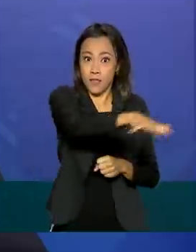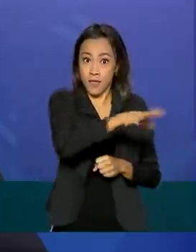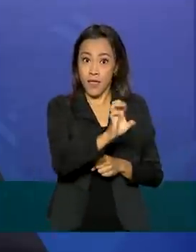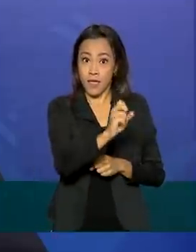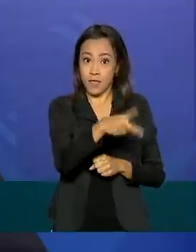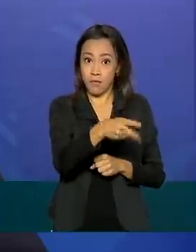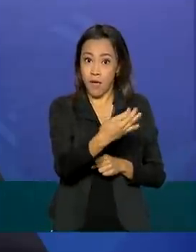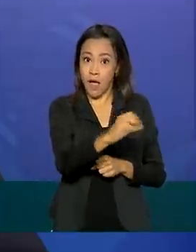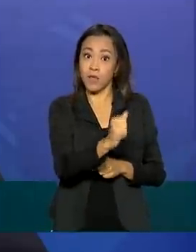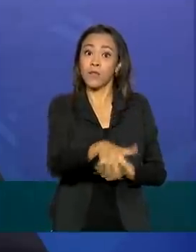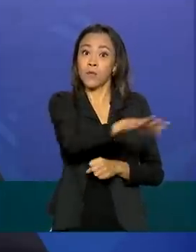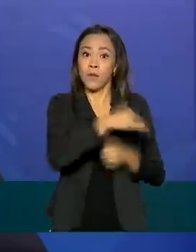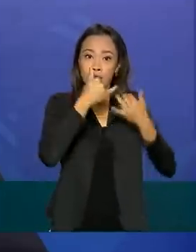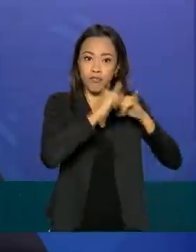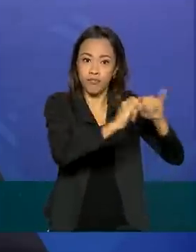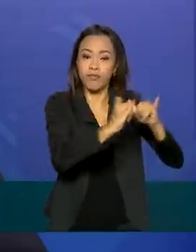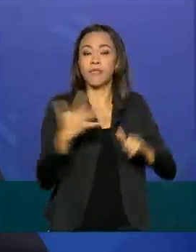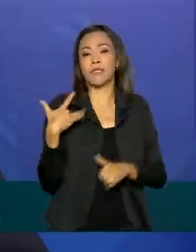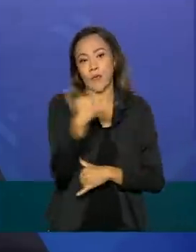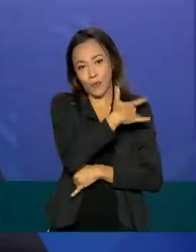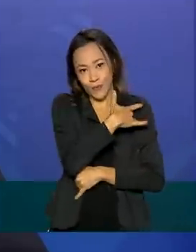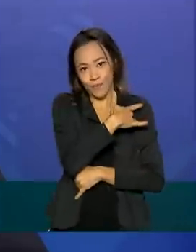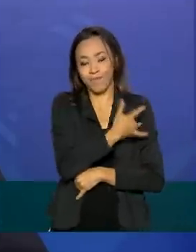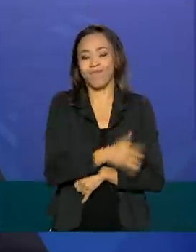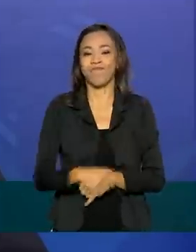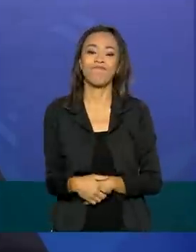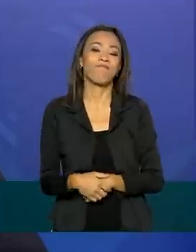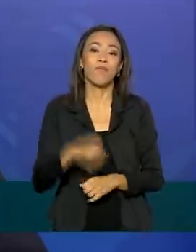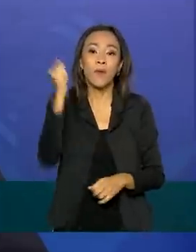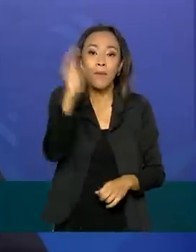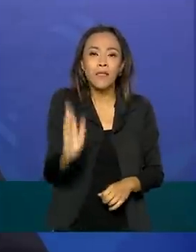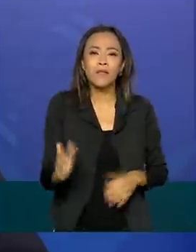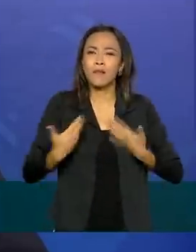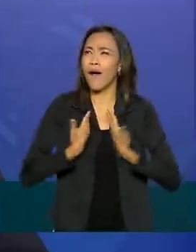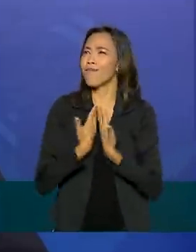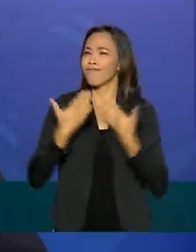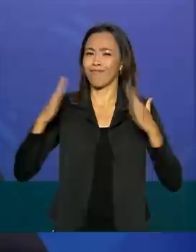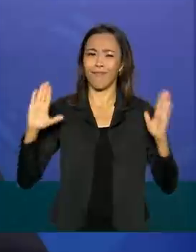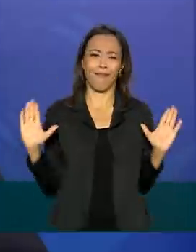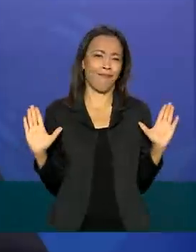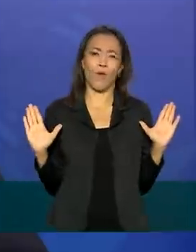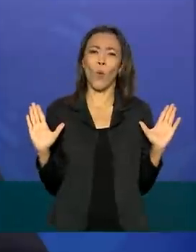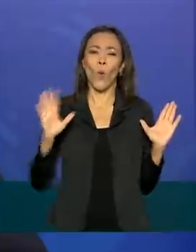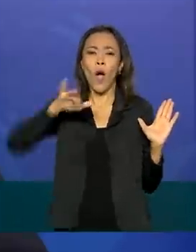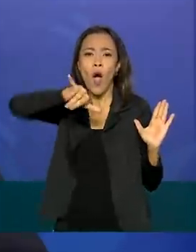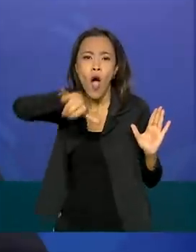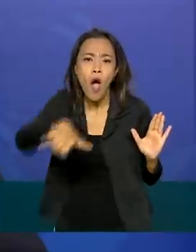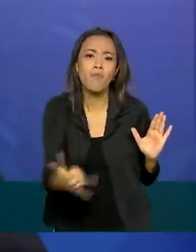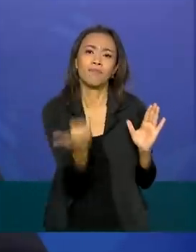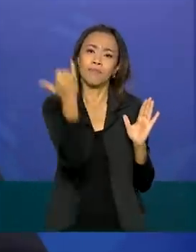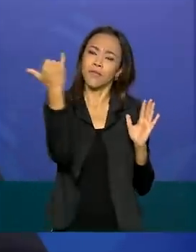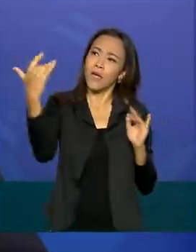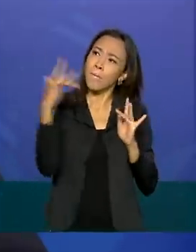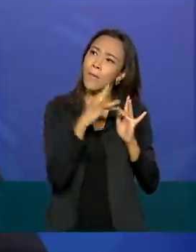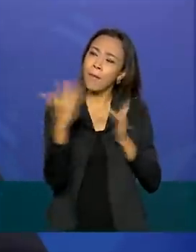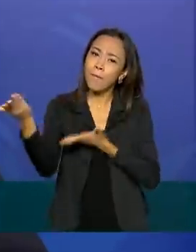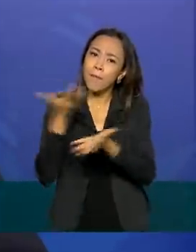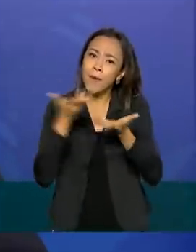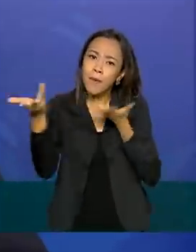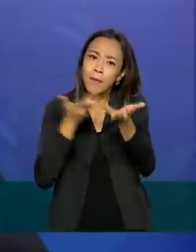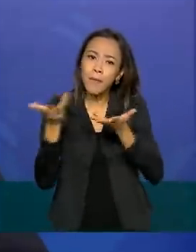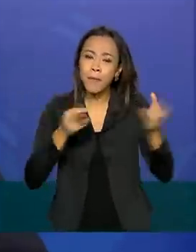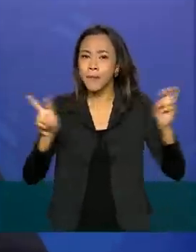energia e saúde. O Brasil está aberto a novas oportunidades de cooperação em alta